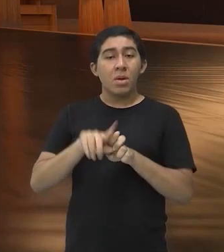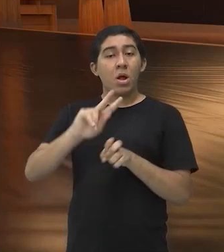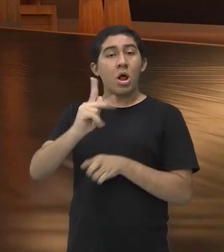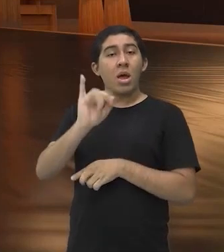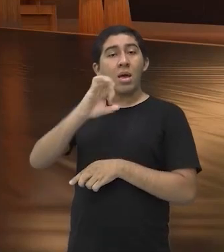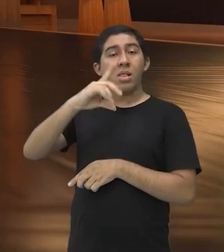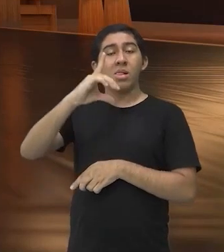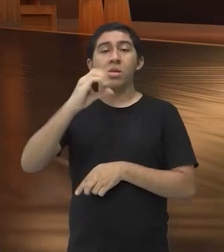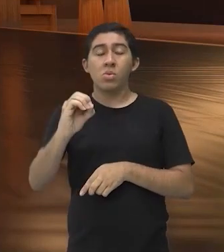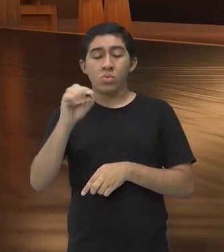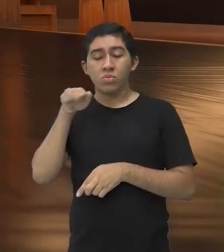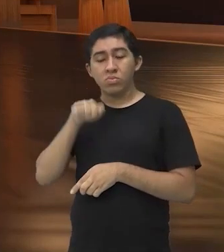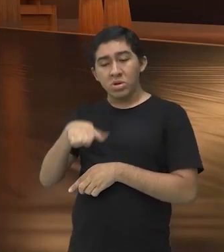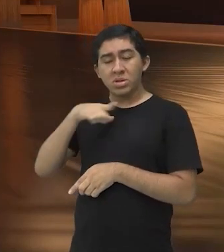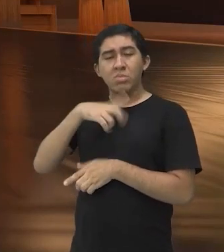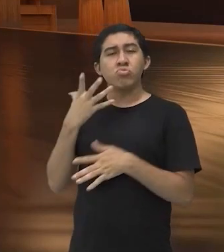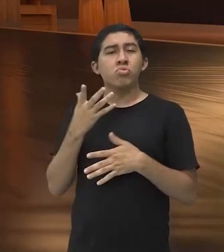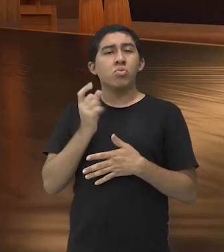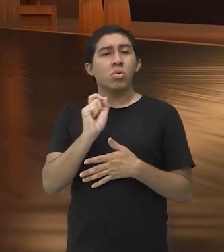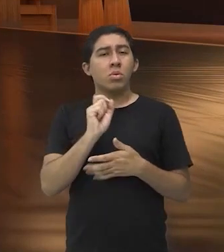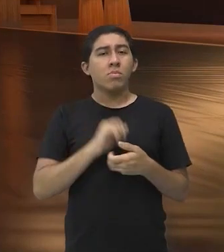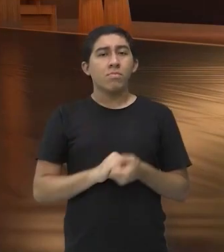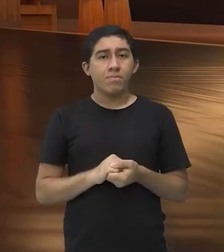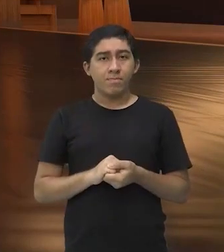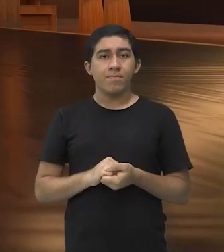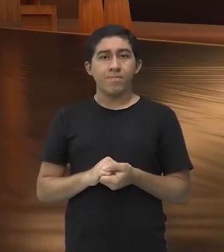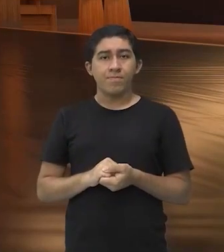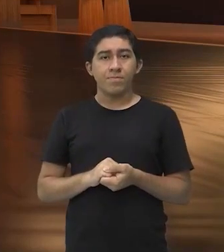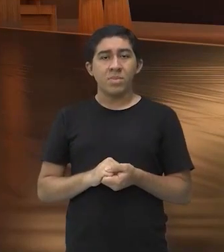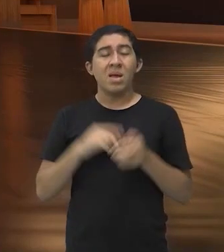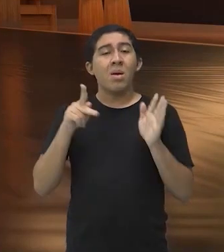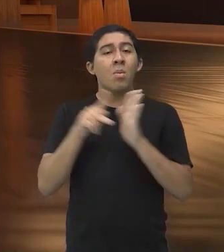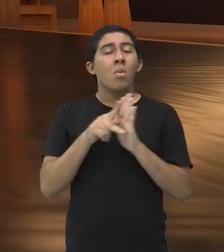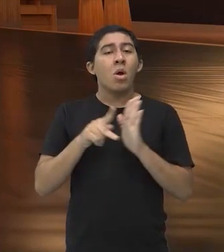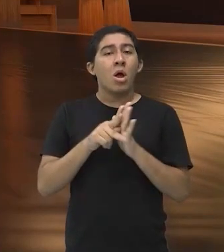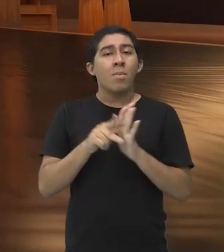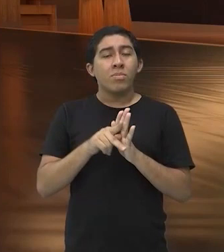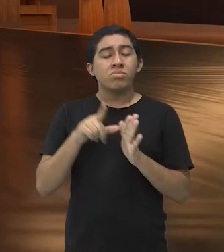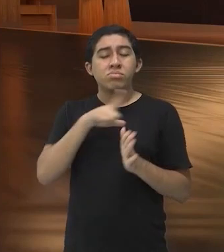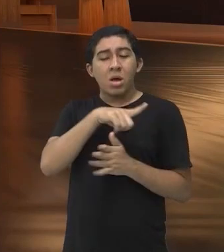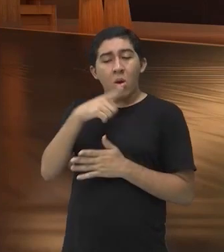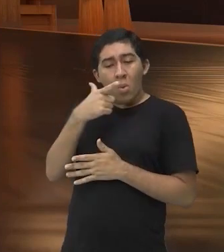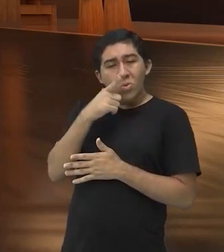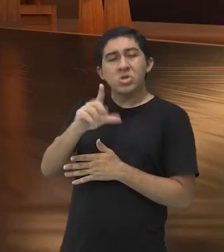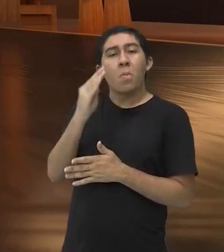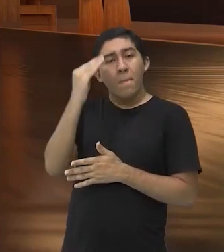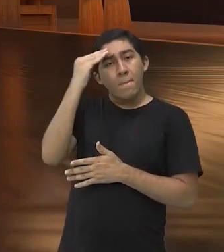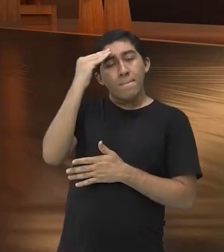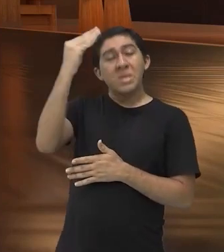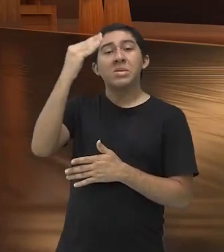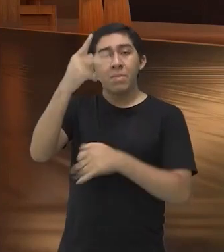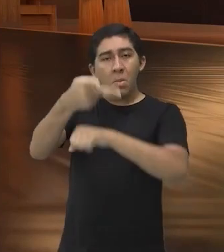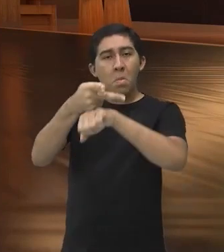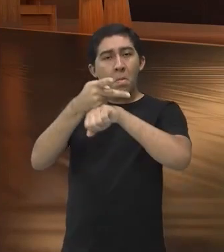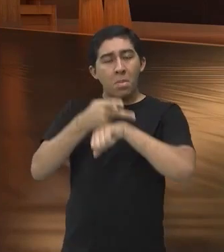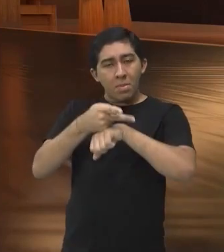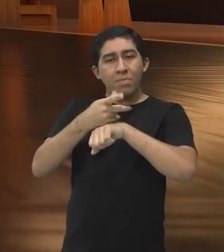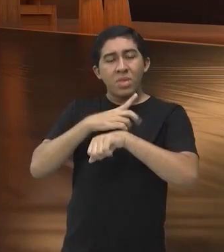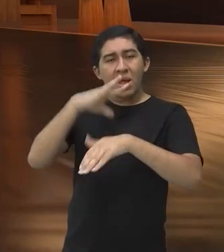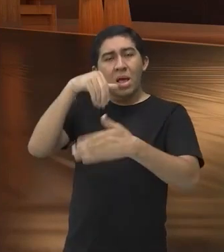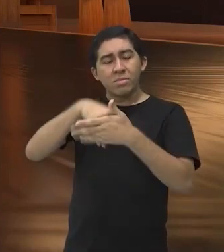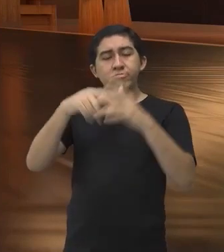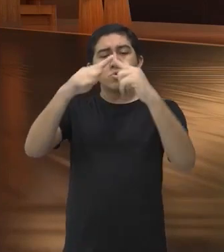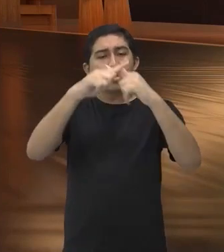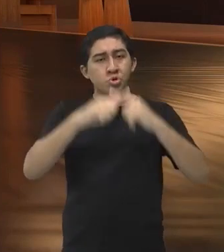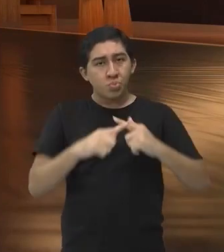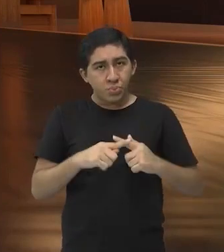o irmão do Carlos, ele assumiu um papel de campeão da família nas disputas que ele propunha ali, né,